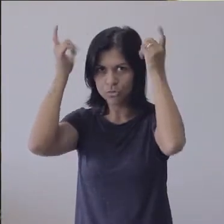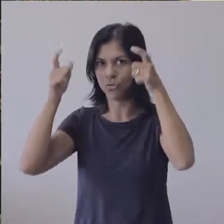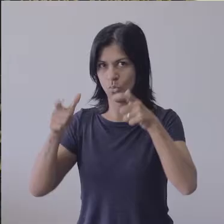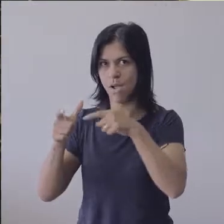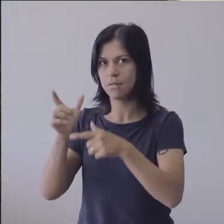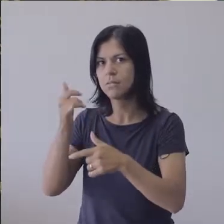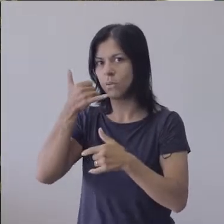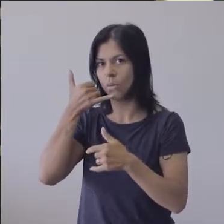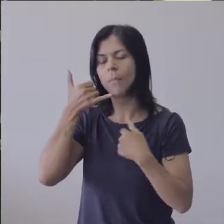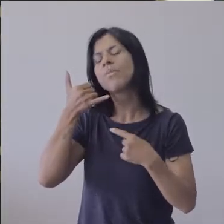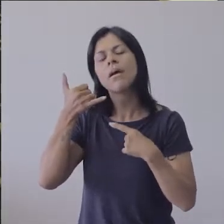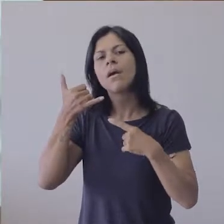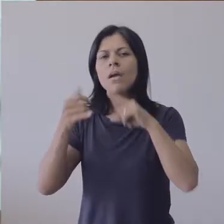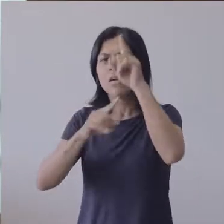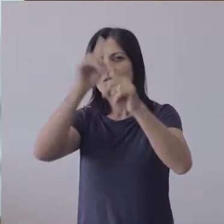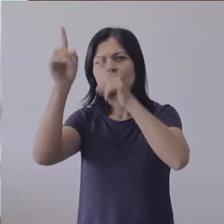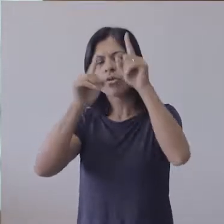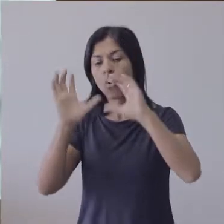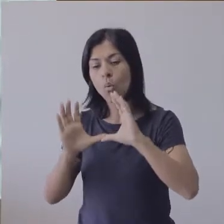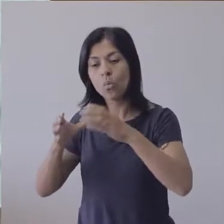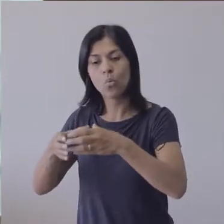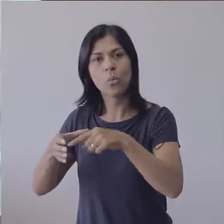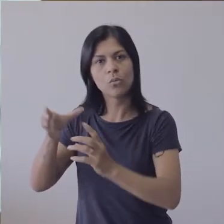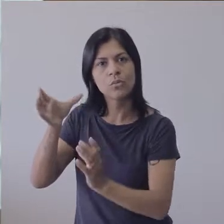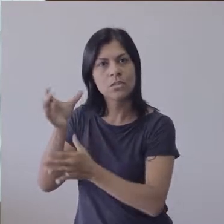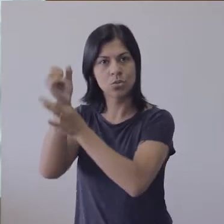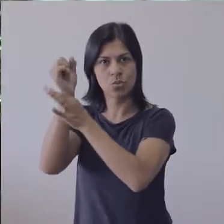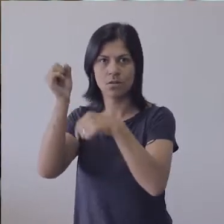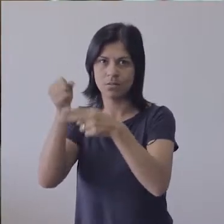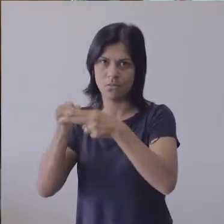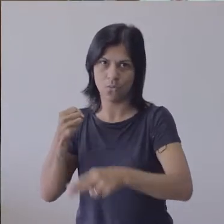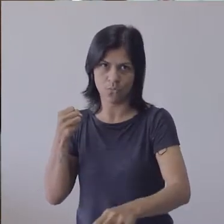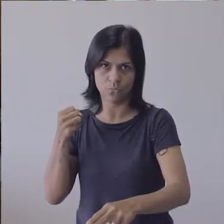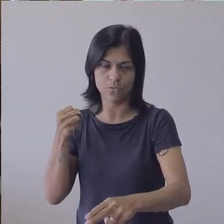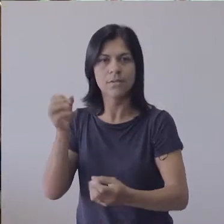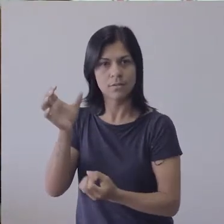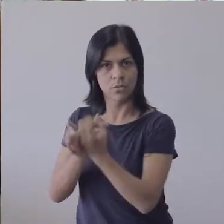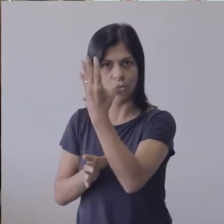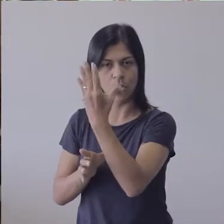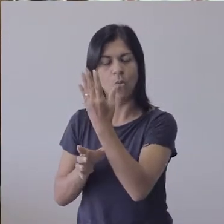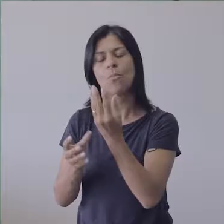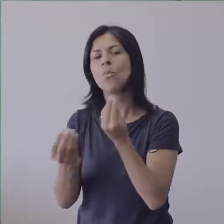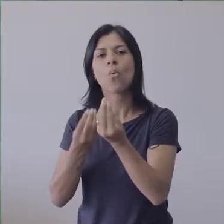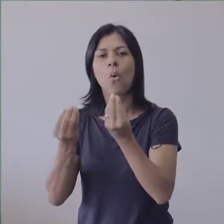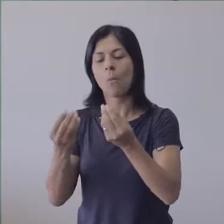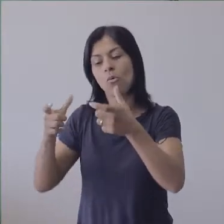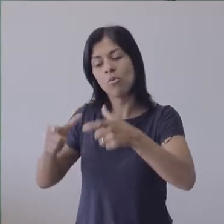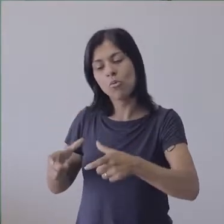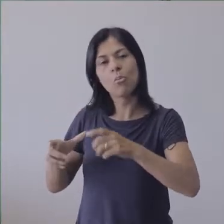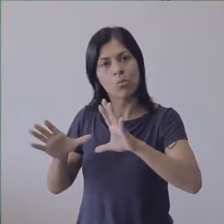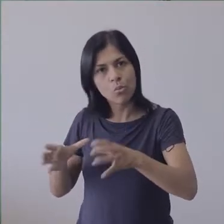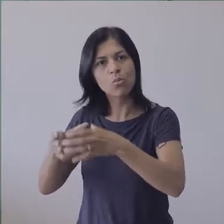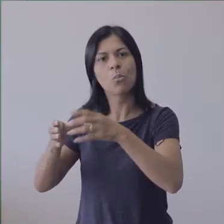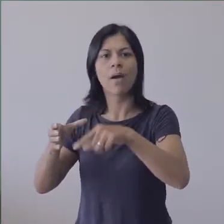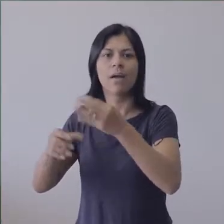UFIS foi uma das medidas sugeridas pela Comissão de Segurança da Universidade e a ferramenta foi desenvolvida pelo Núcleo de